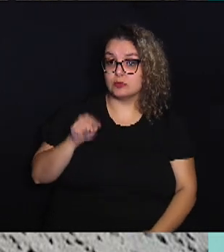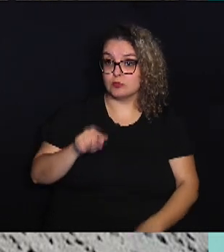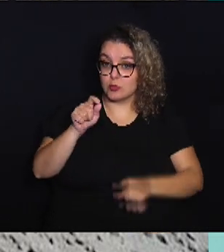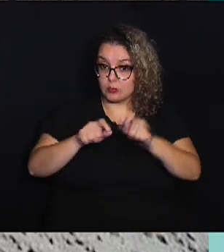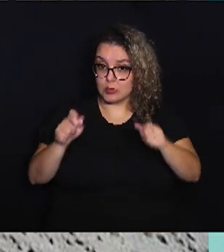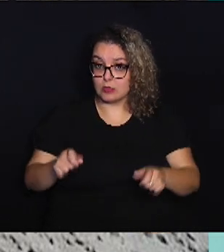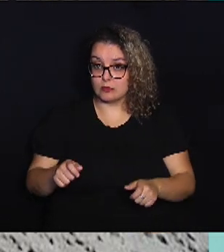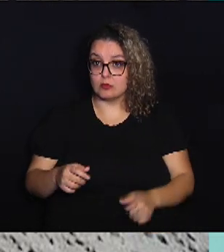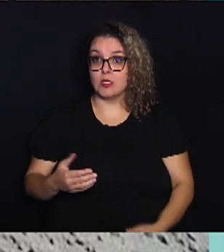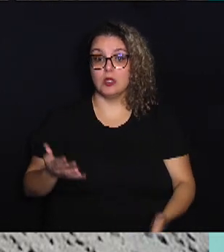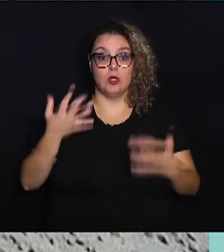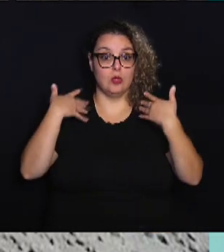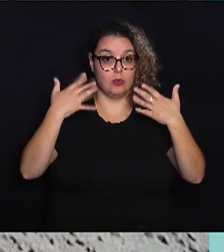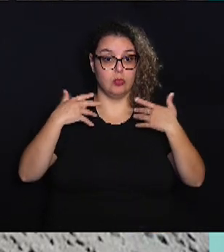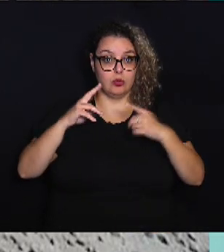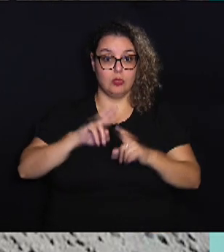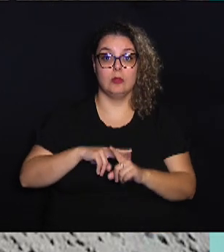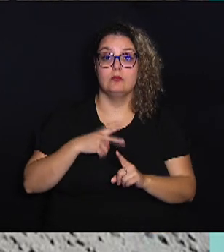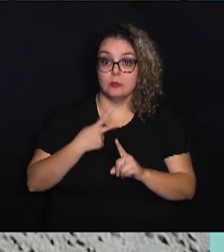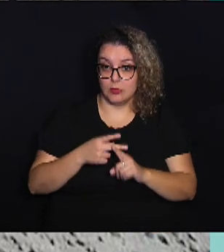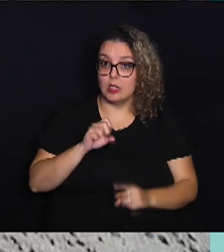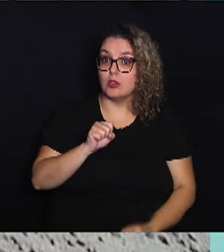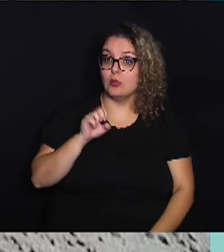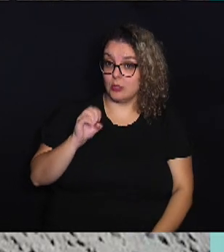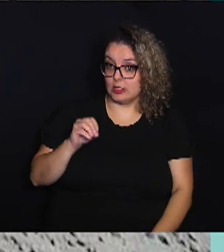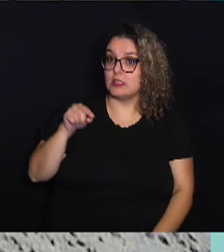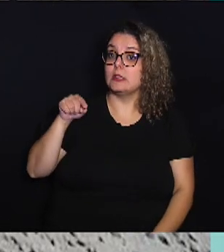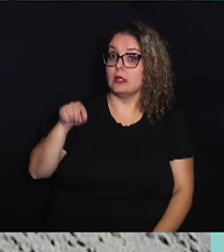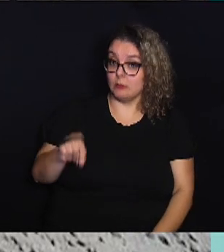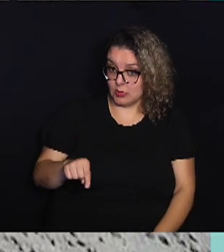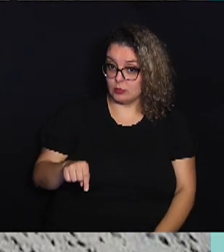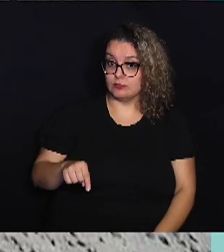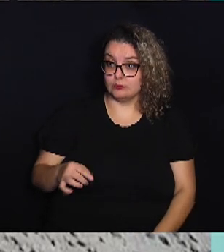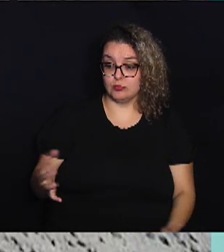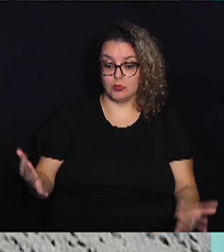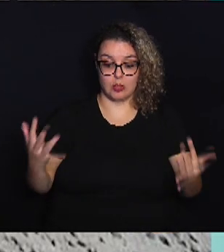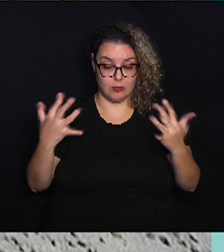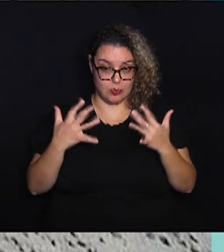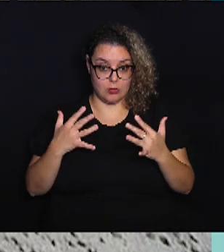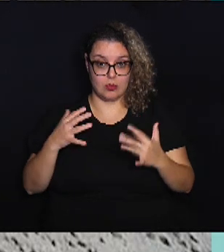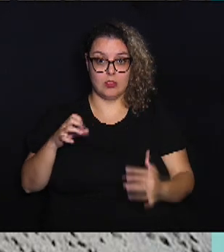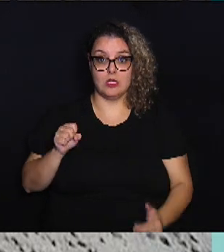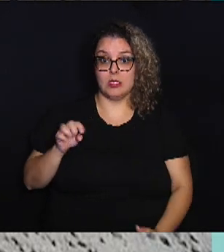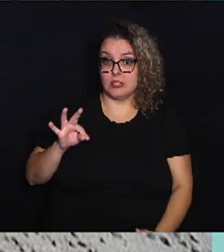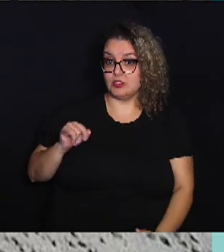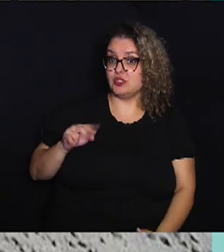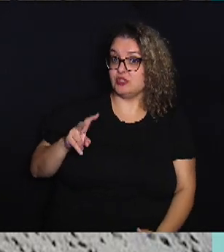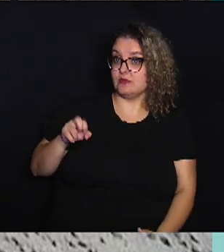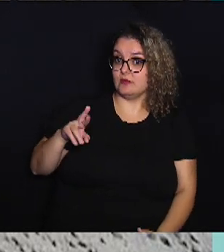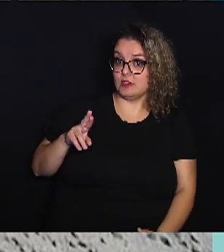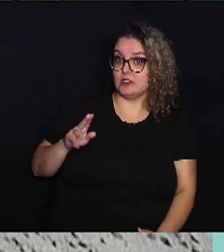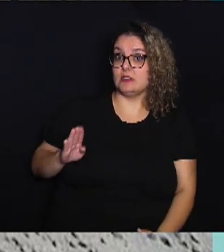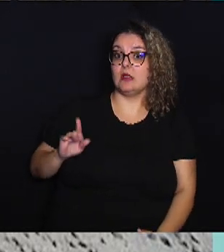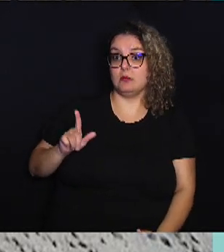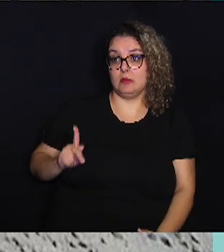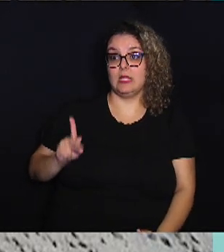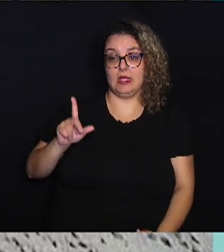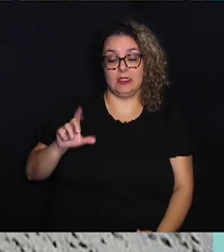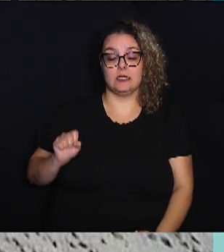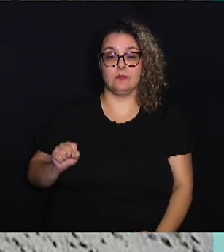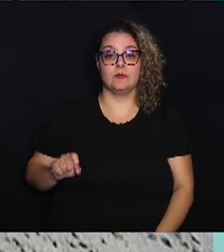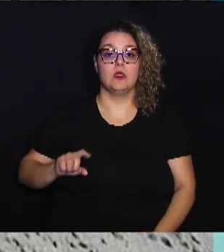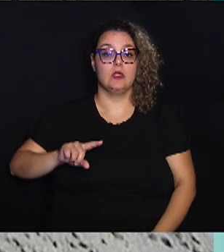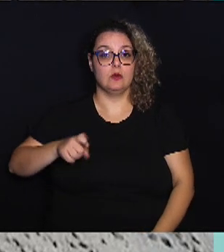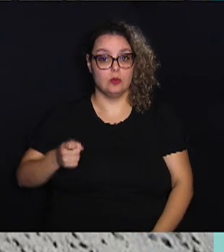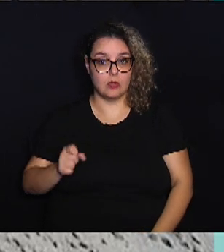mas, no verão, aumenta para 80 mil com a chegada de pessoas como Steve Schwarzman da Blackstone e o ex-CEO do